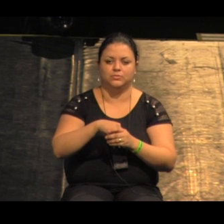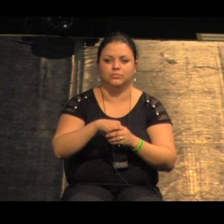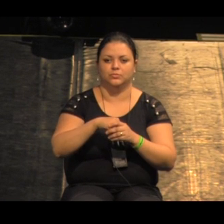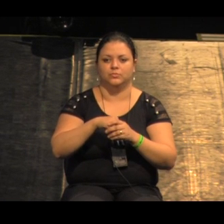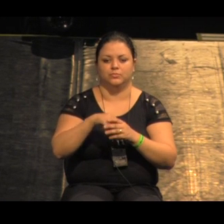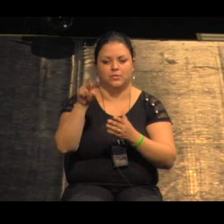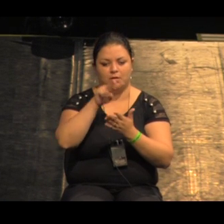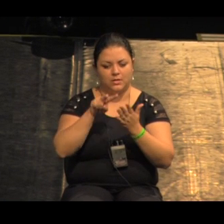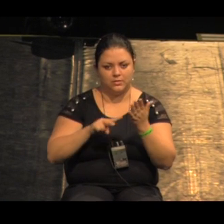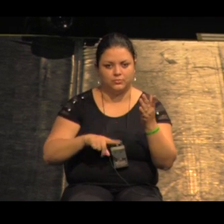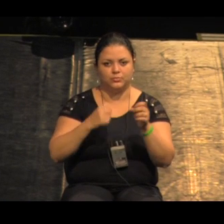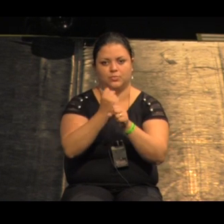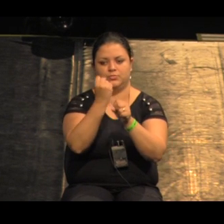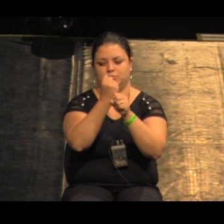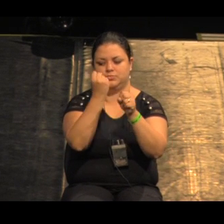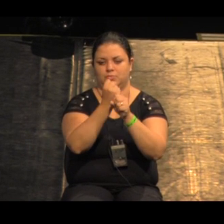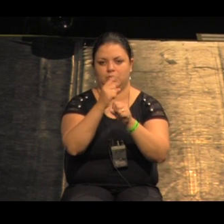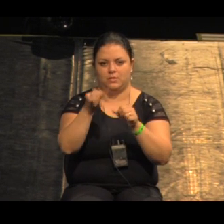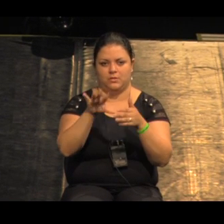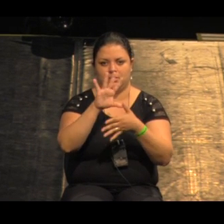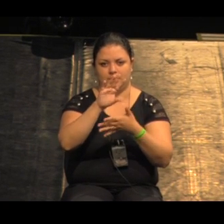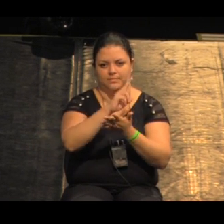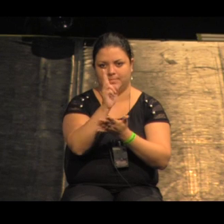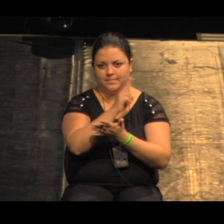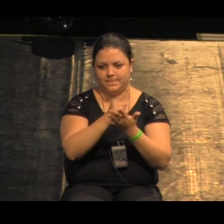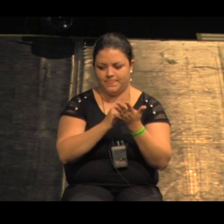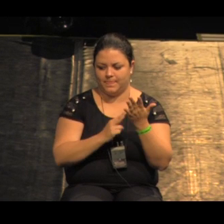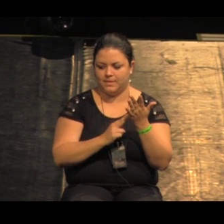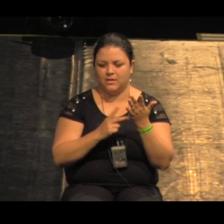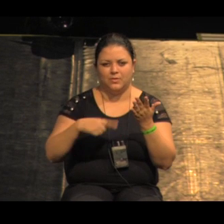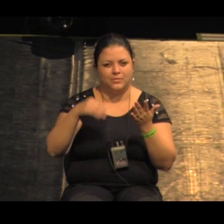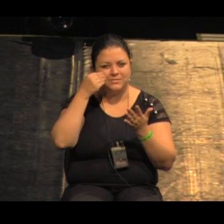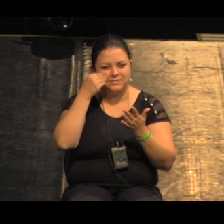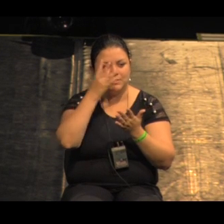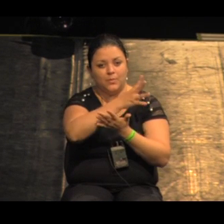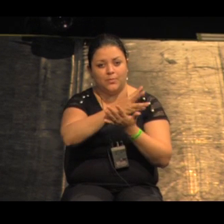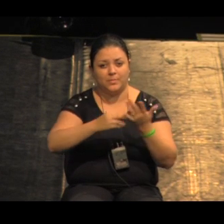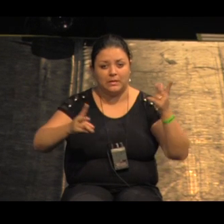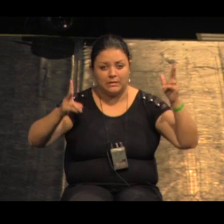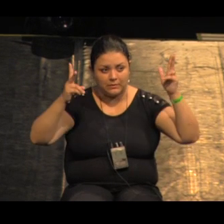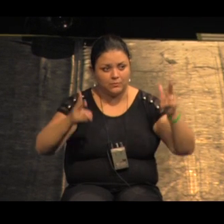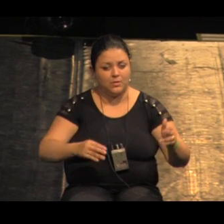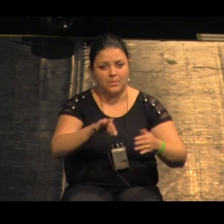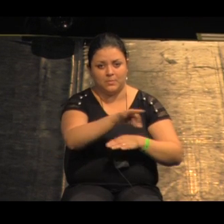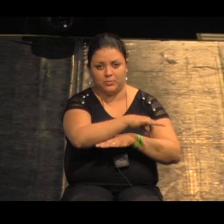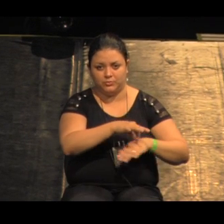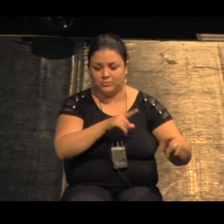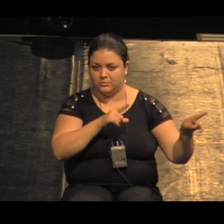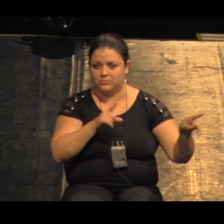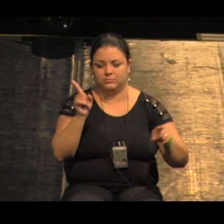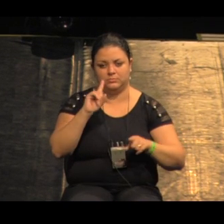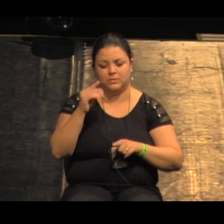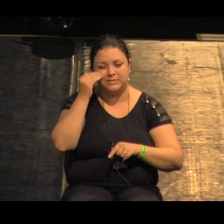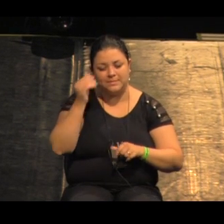habitabilidade das construções que permaneceram no lugar porque a nossa ideia não era repetir esse projeto de remoção e sim trabalhar com a